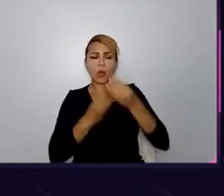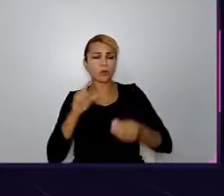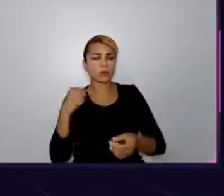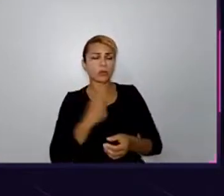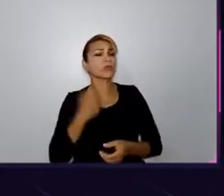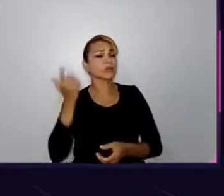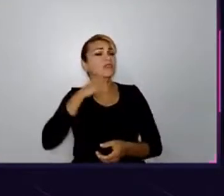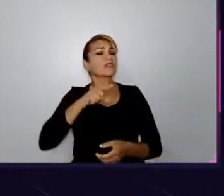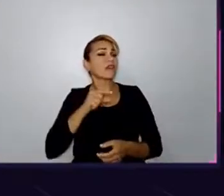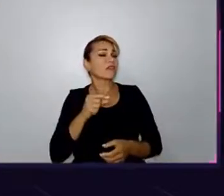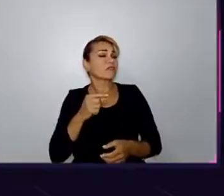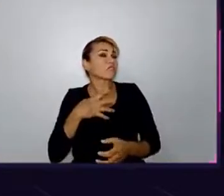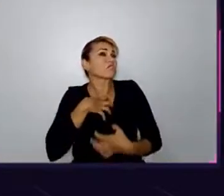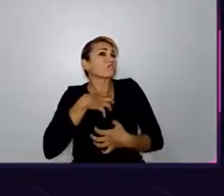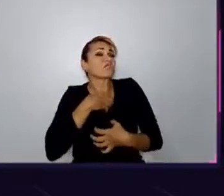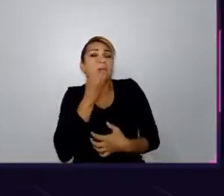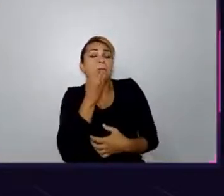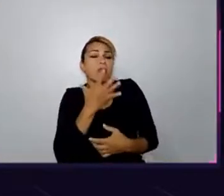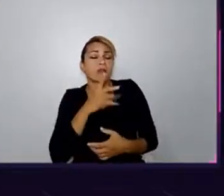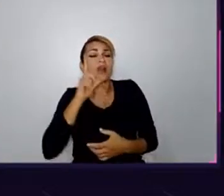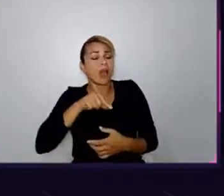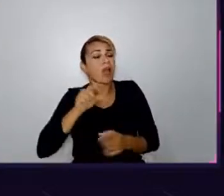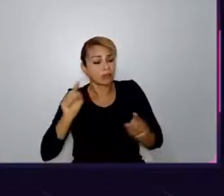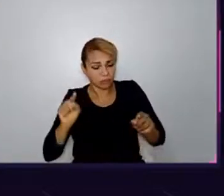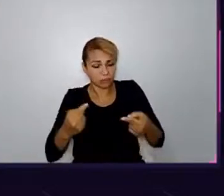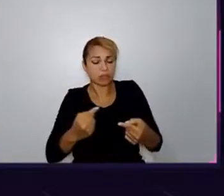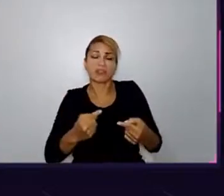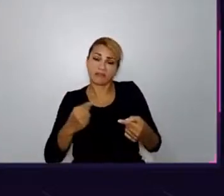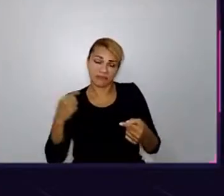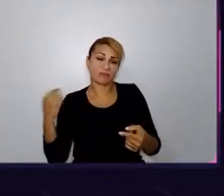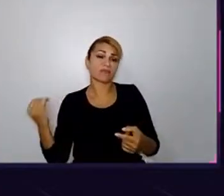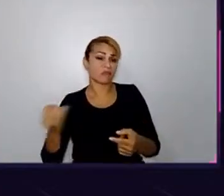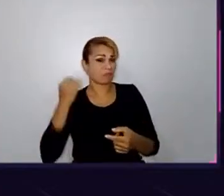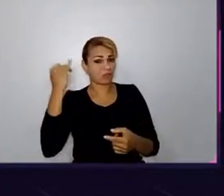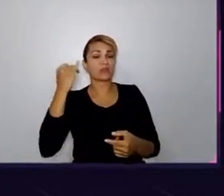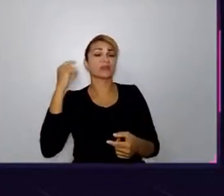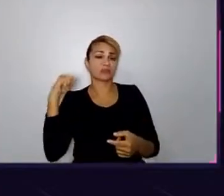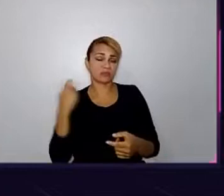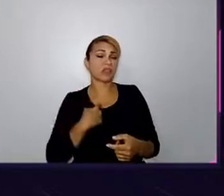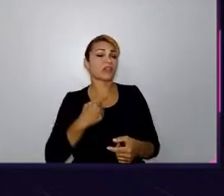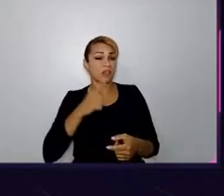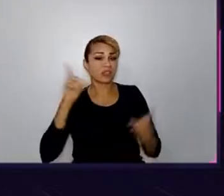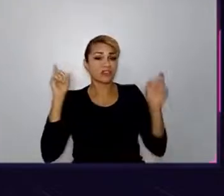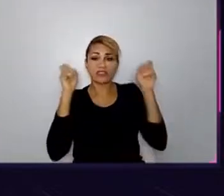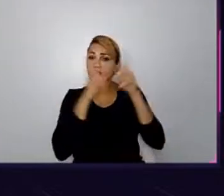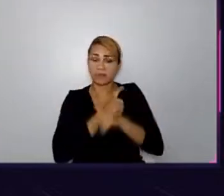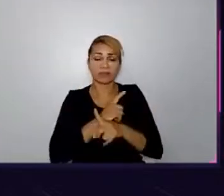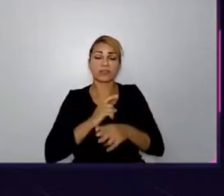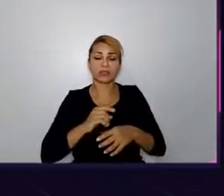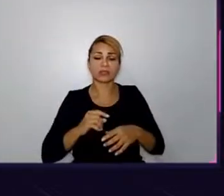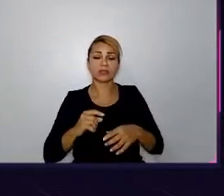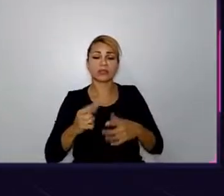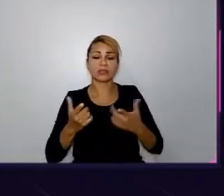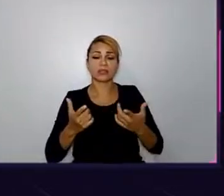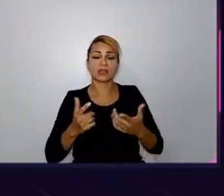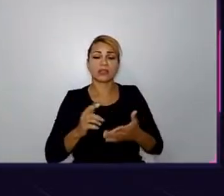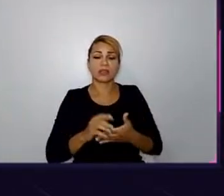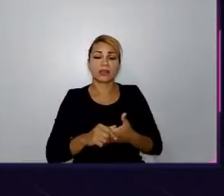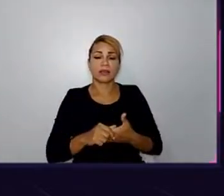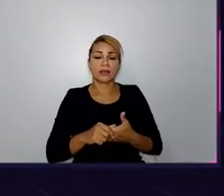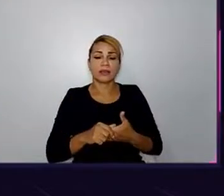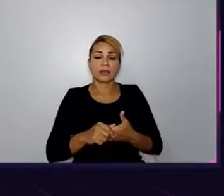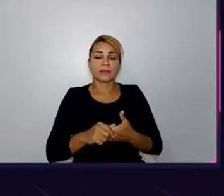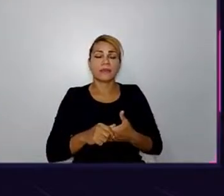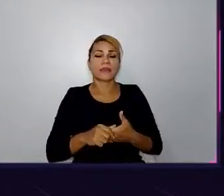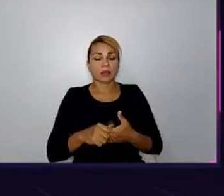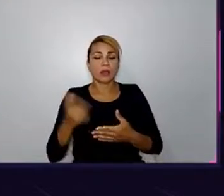também, sabe? e, para mim, é um desafio muito grande. Tipo, eu tenho muita dificuldade em conseguir quebrar essa